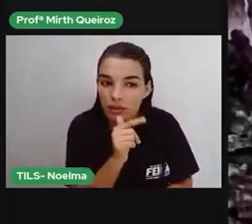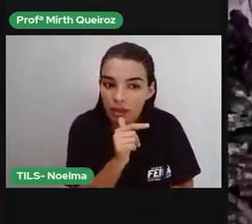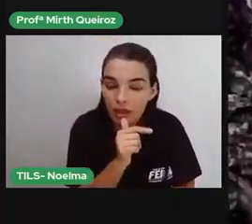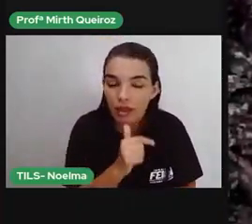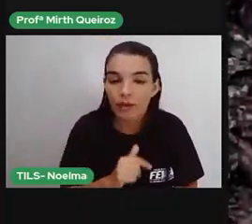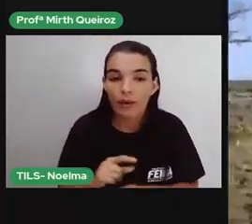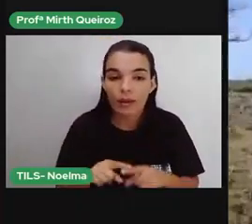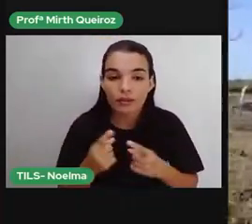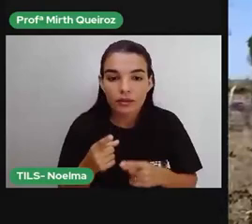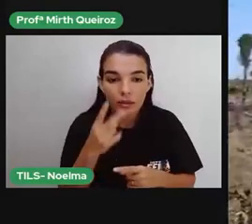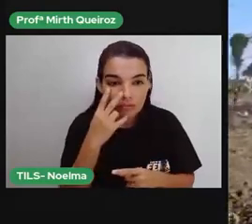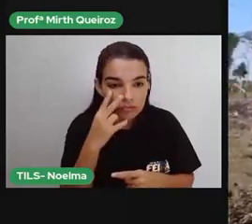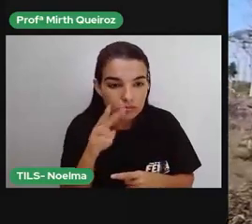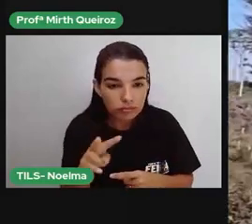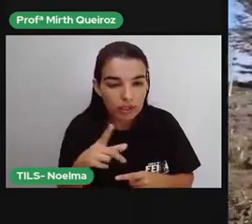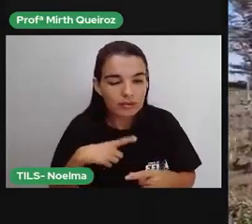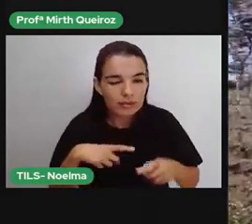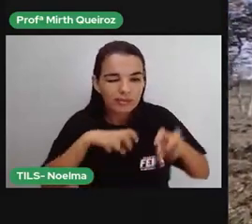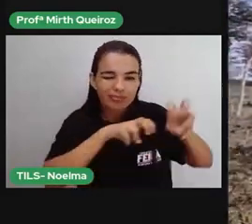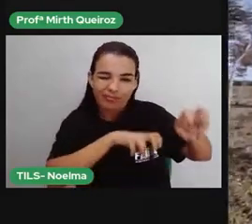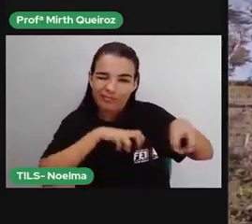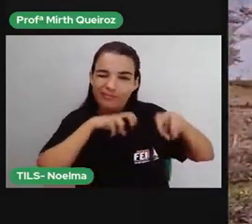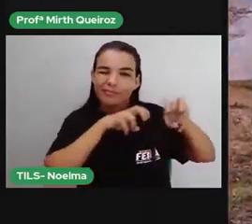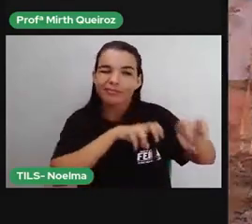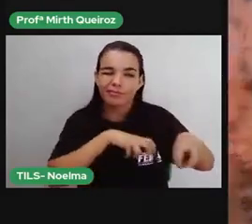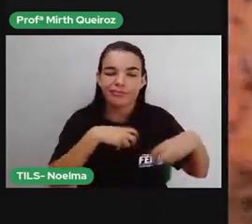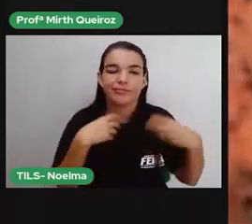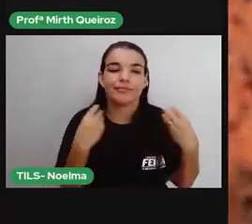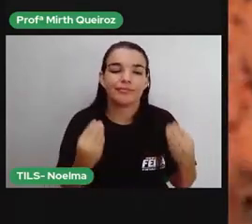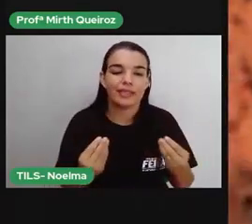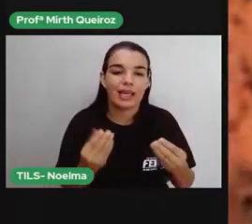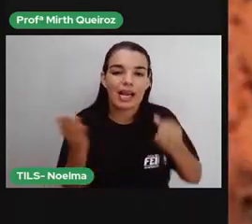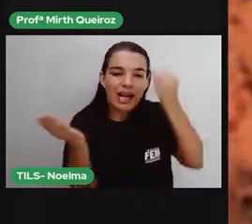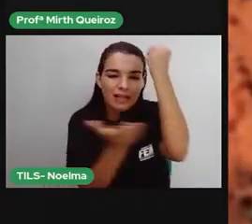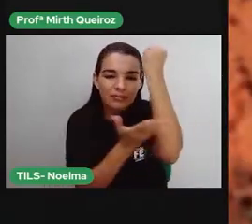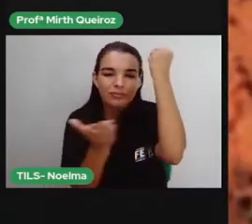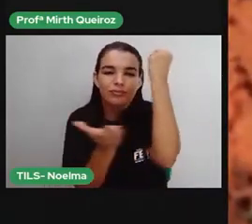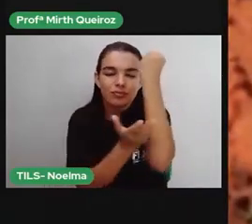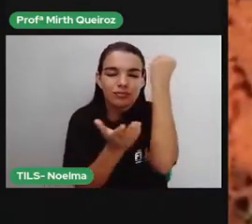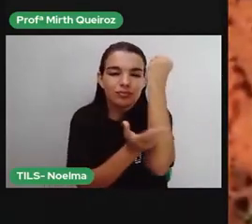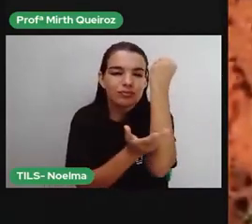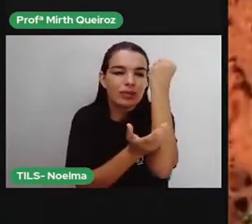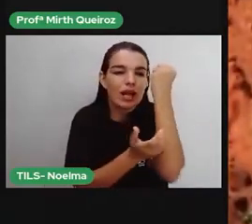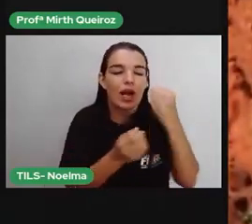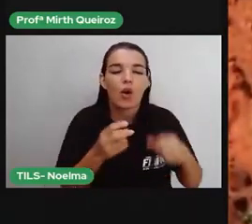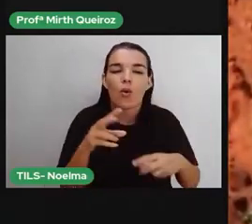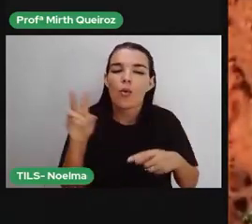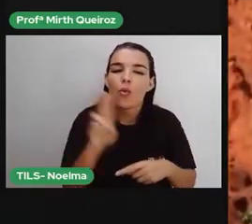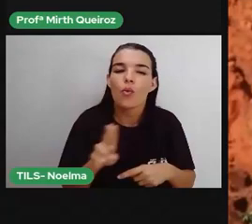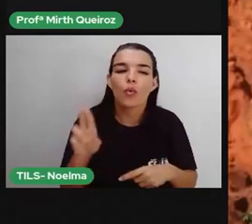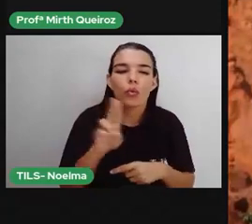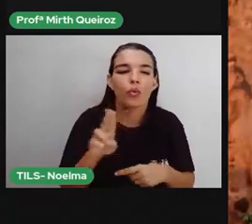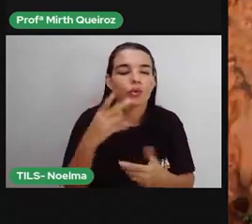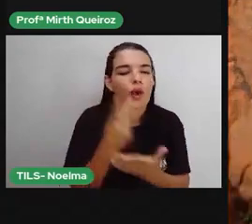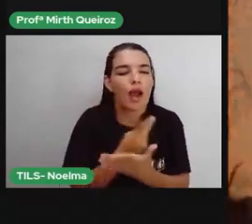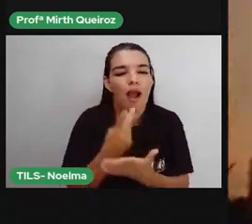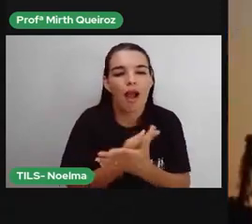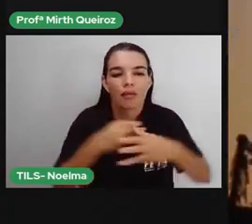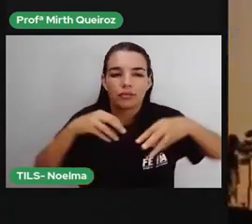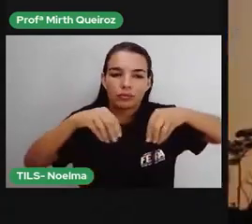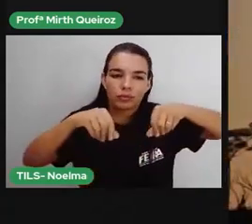região com intensa atividade agropecuária, o desmatamento e o mau uso do solo provocam erosão e assoreamento.